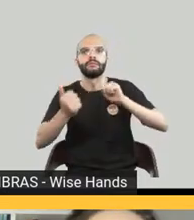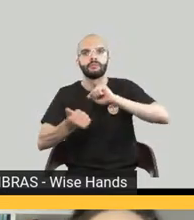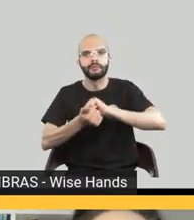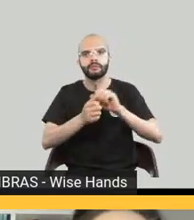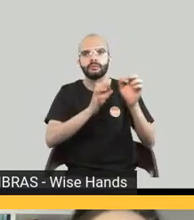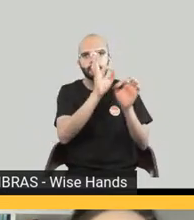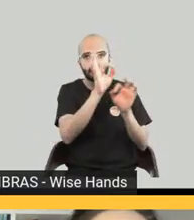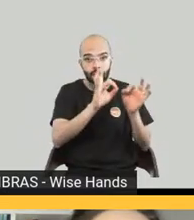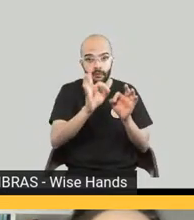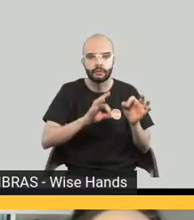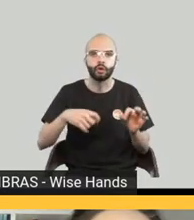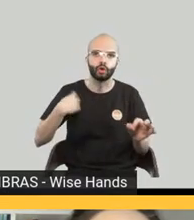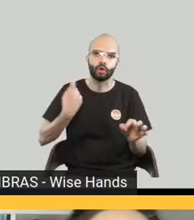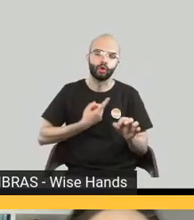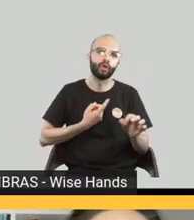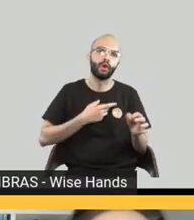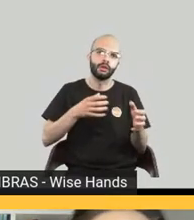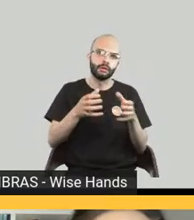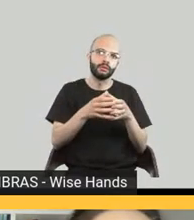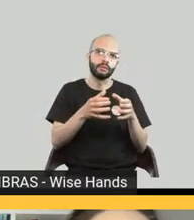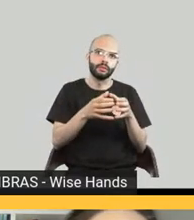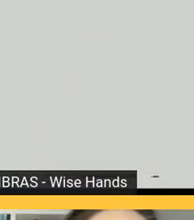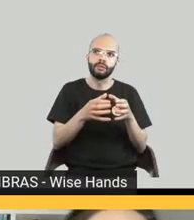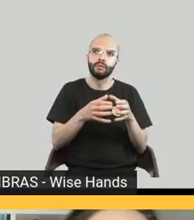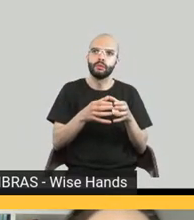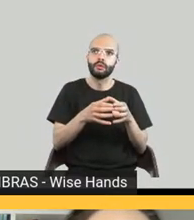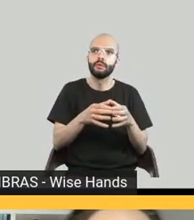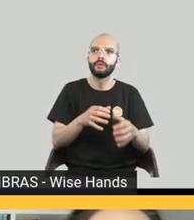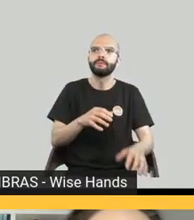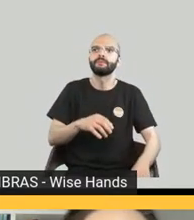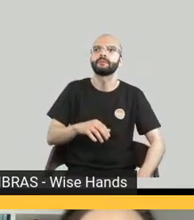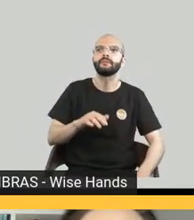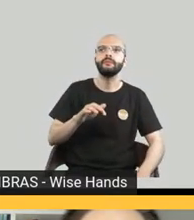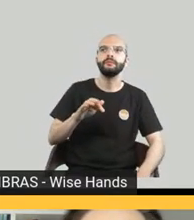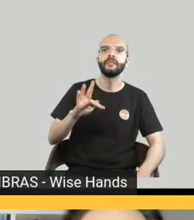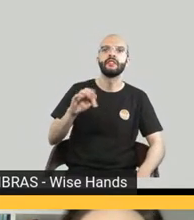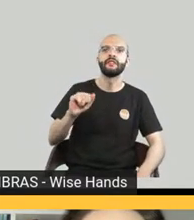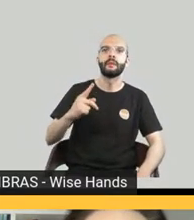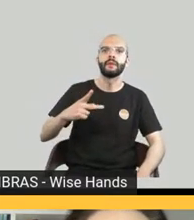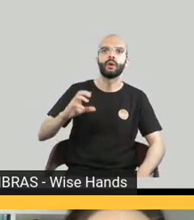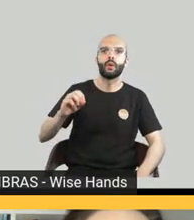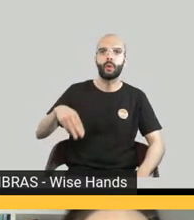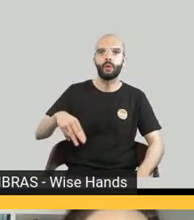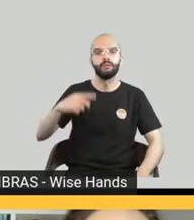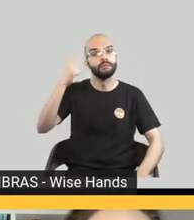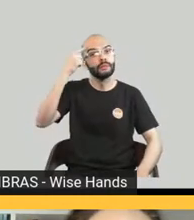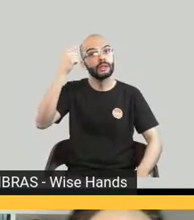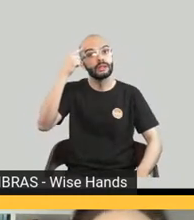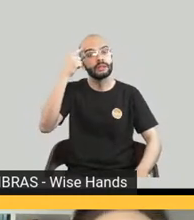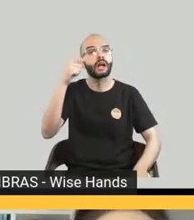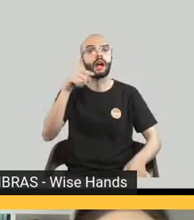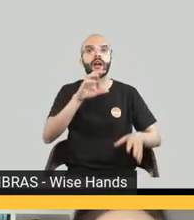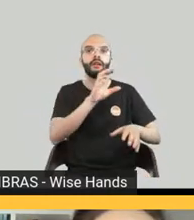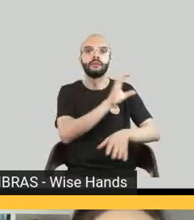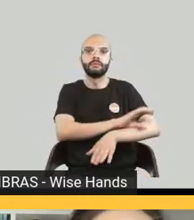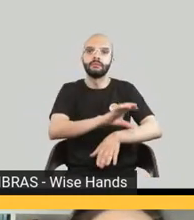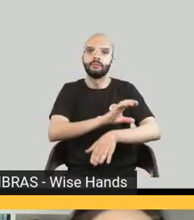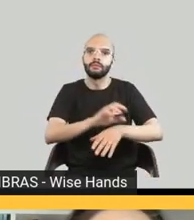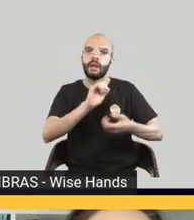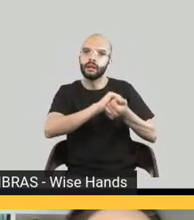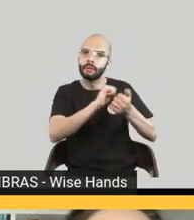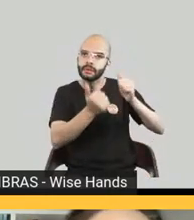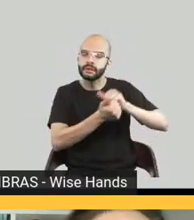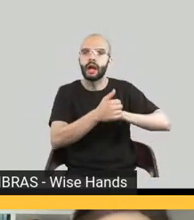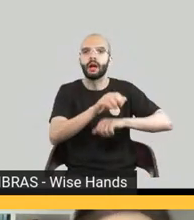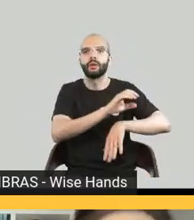profissional que tem que pensar nessas várias plataformas né e principalmente na inclusão então eu agradeço por esse